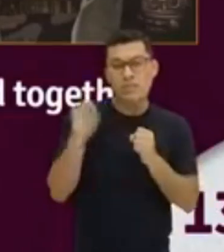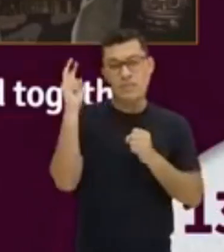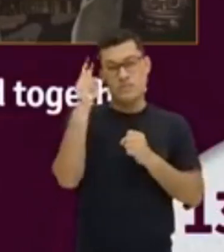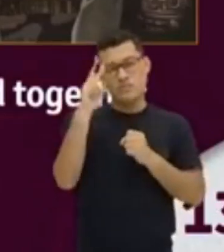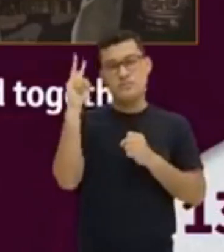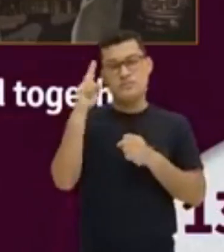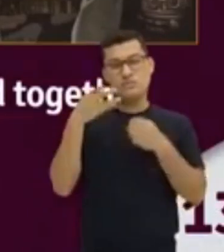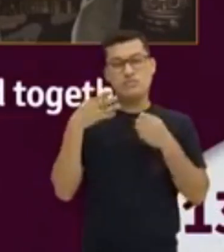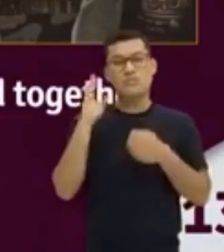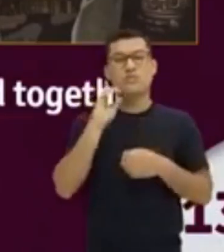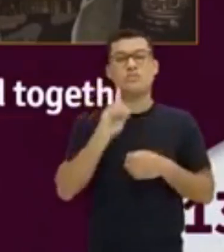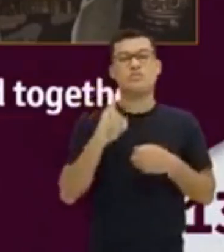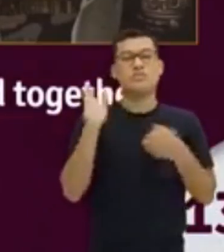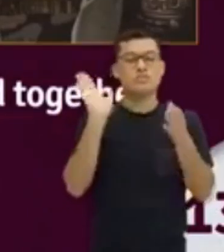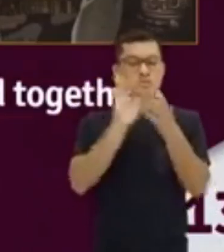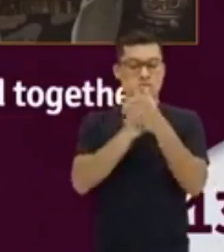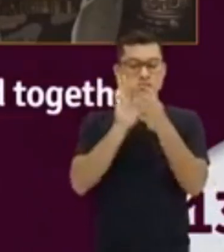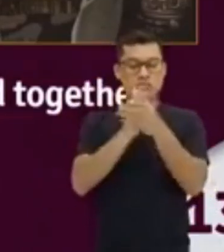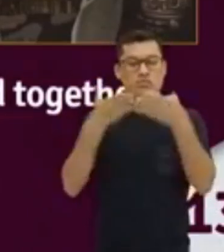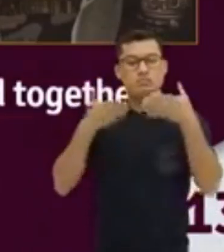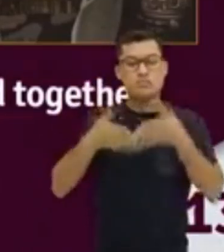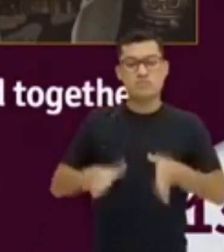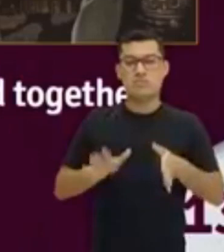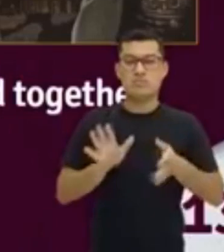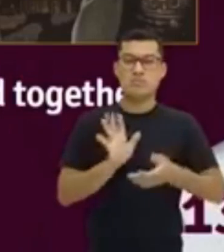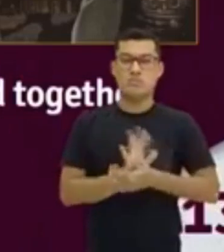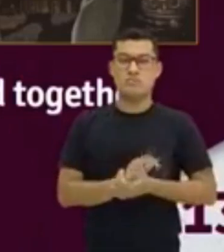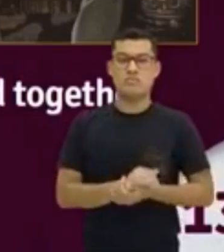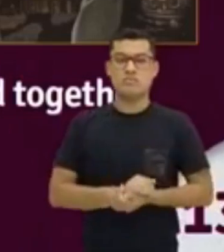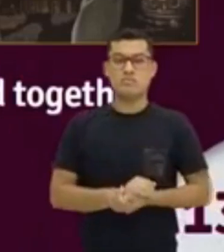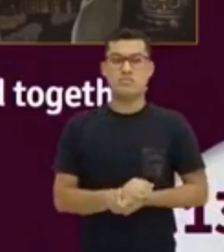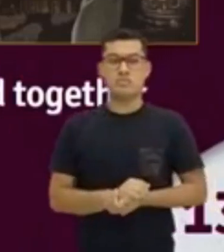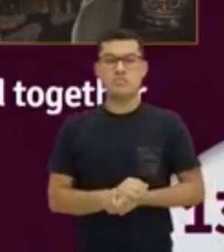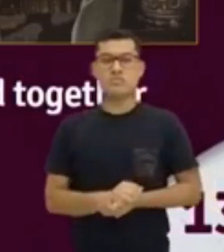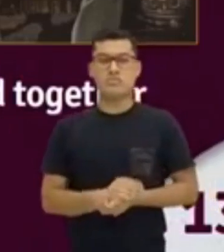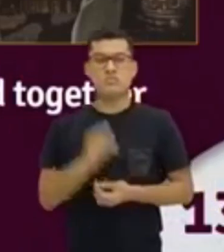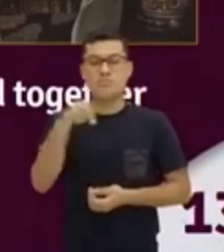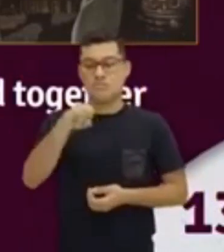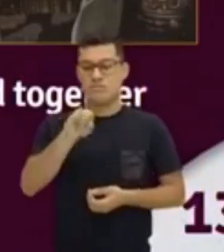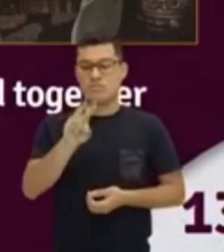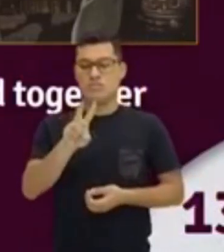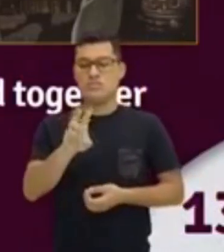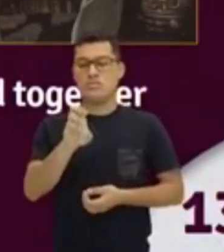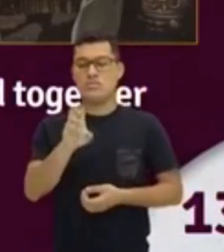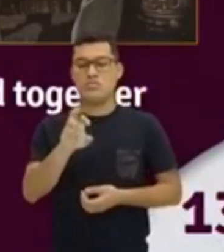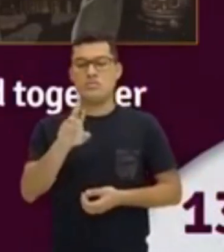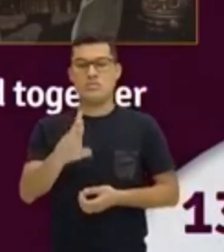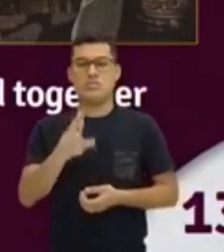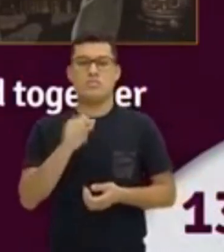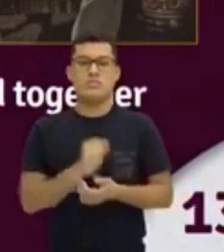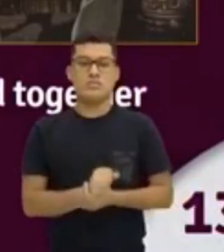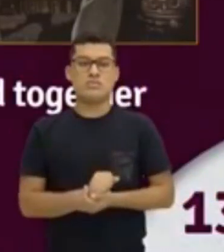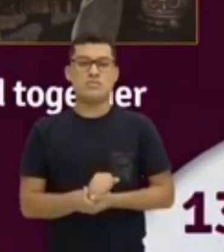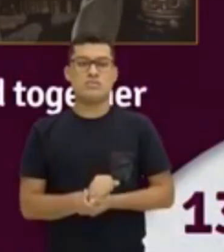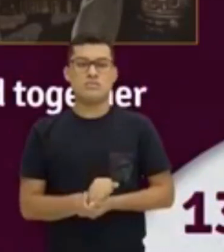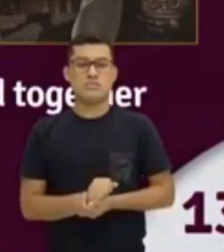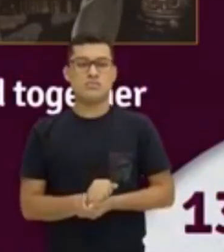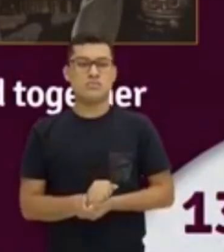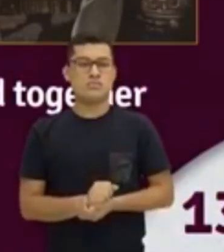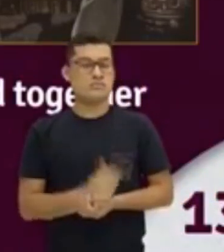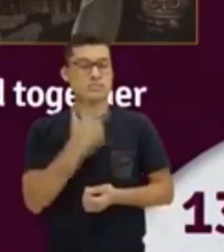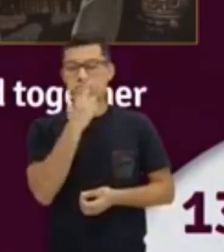aniversário. Dia de nível. A gente chama, aniversário. Aqui também não é